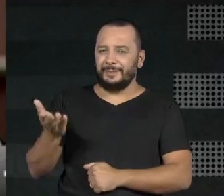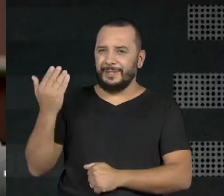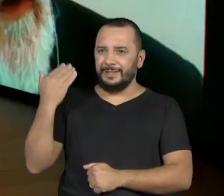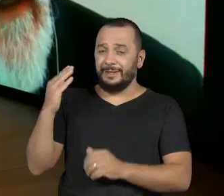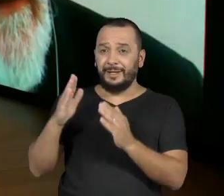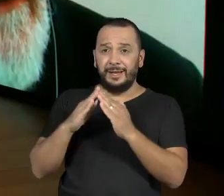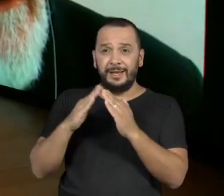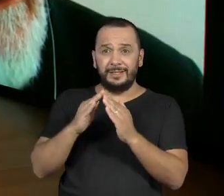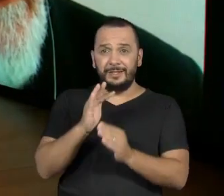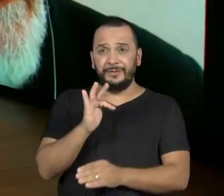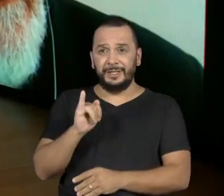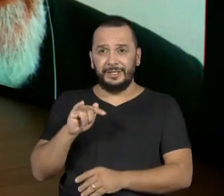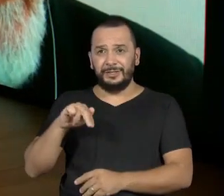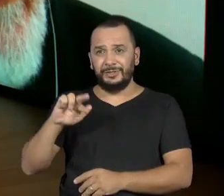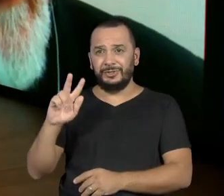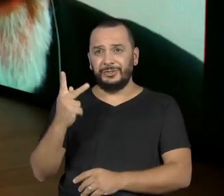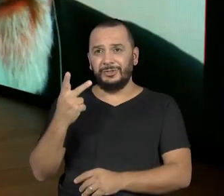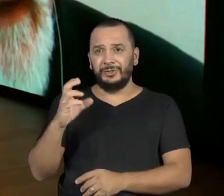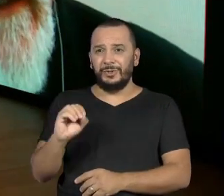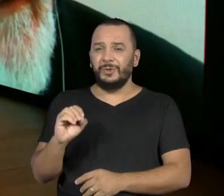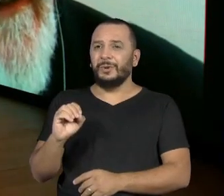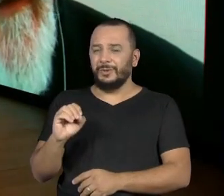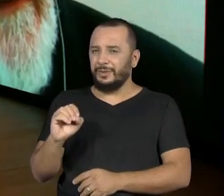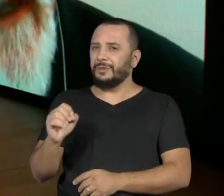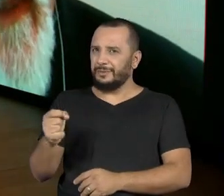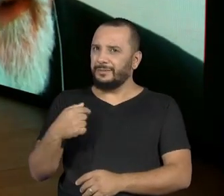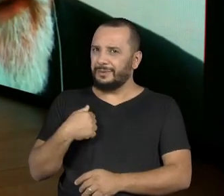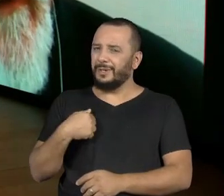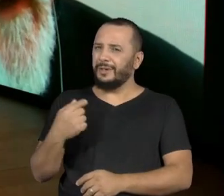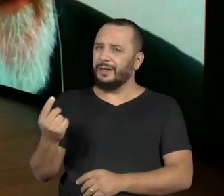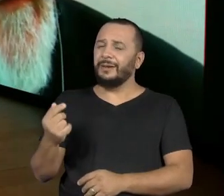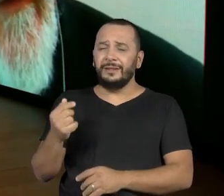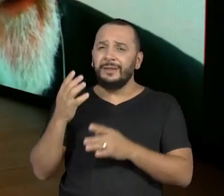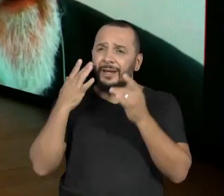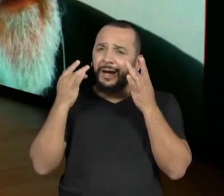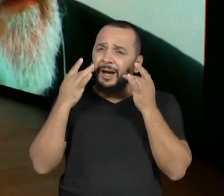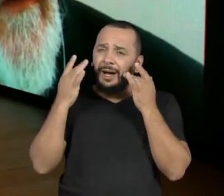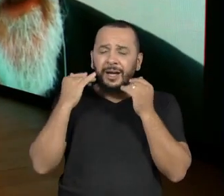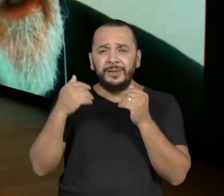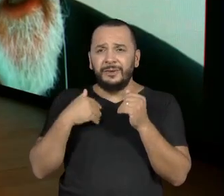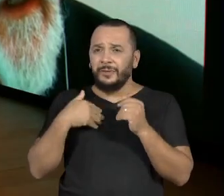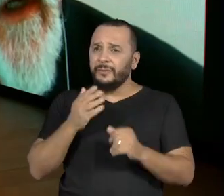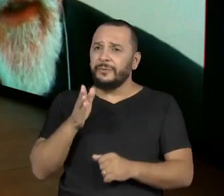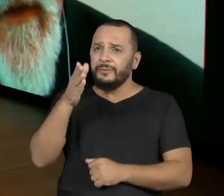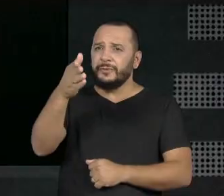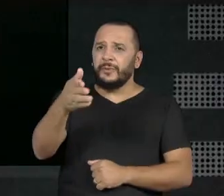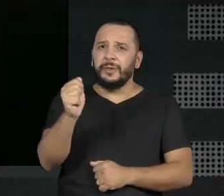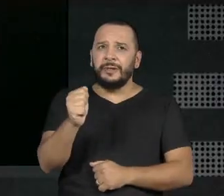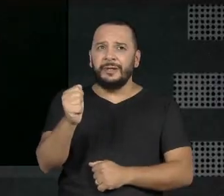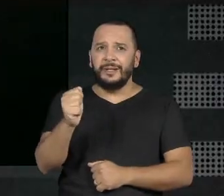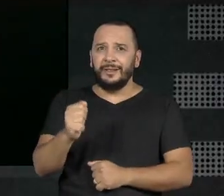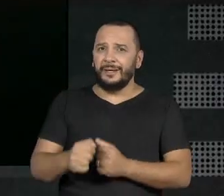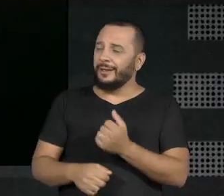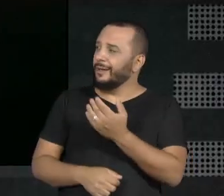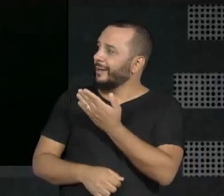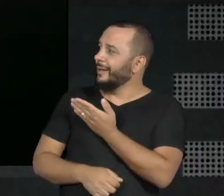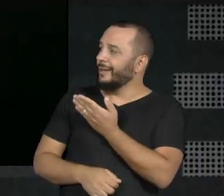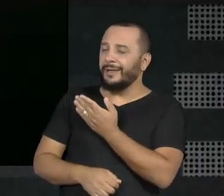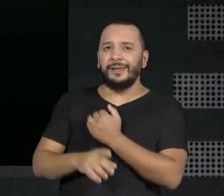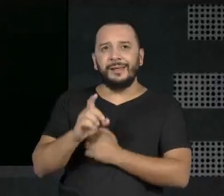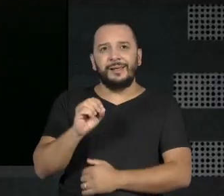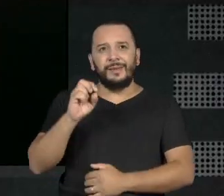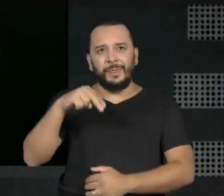Fernandinha Torres. É. Depois eu queria fazer uma peça com você e falei, tá bom, então vamos. Foi o... A gente fez o Tom Juan